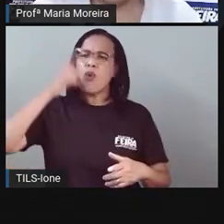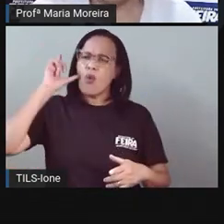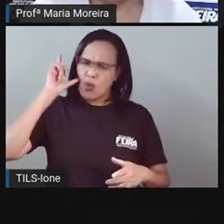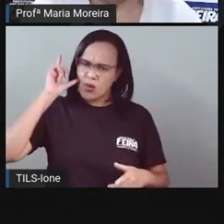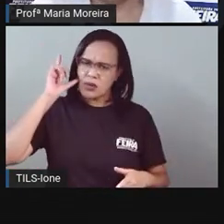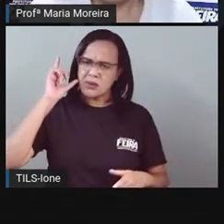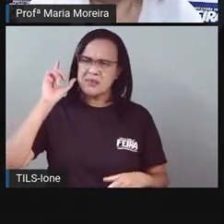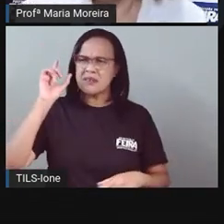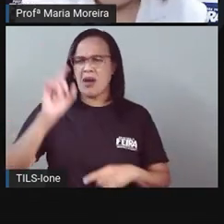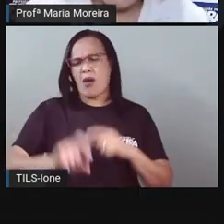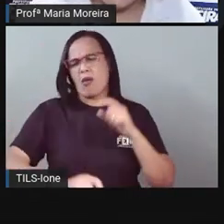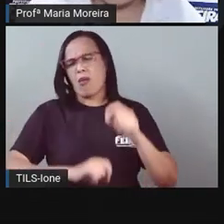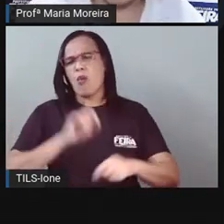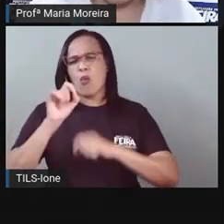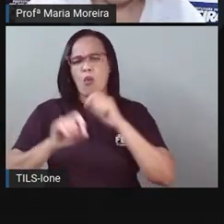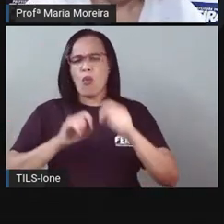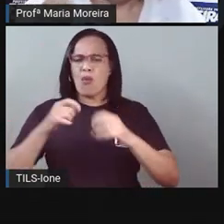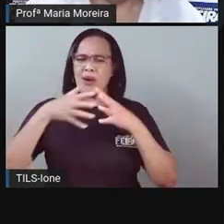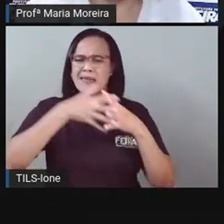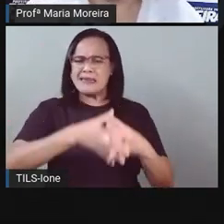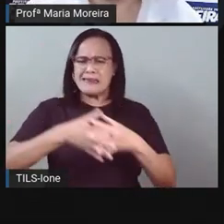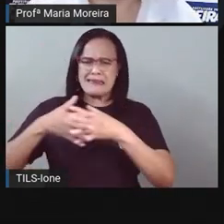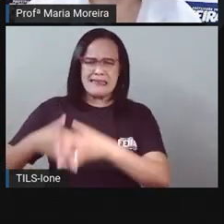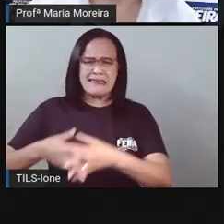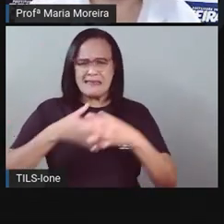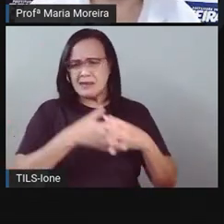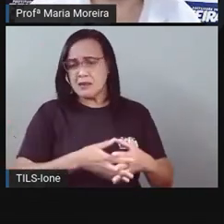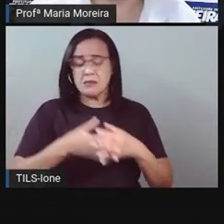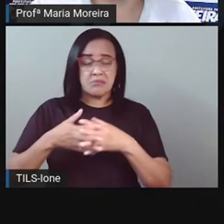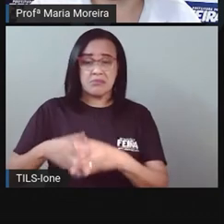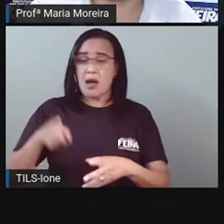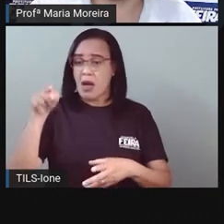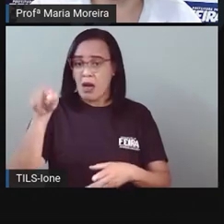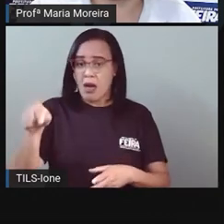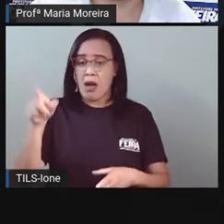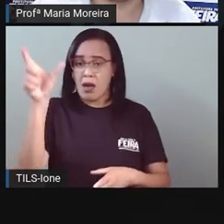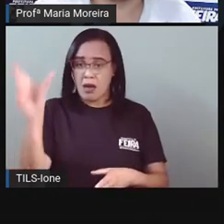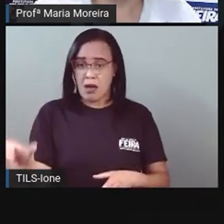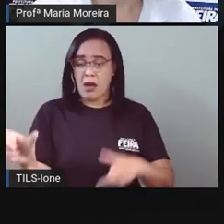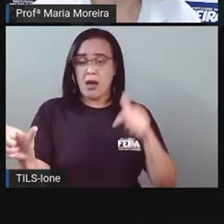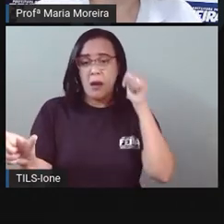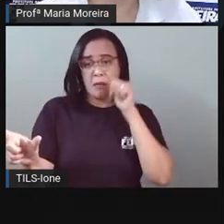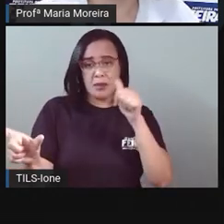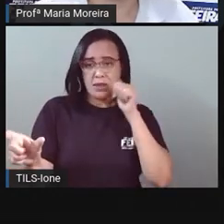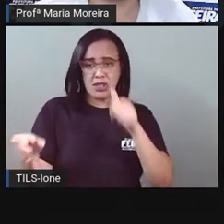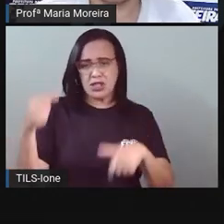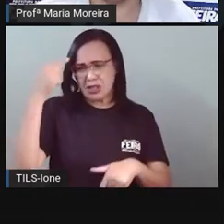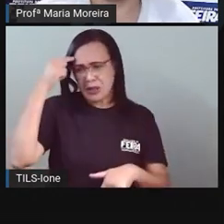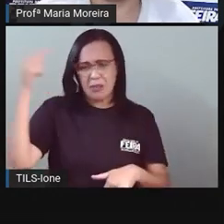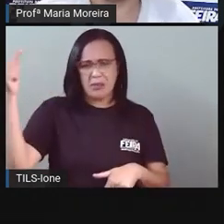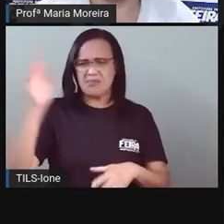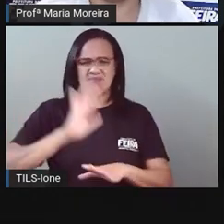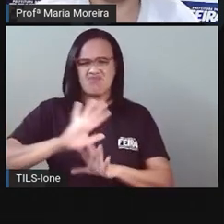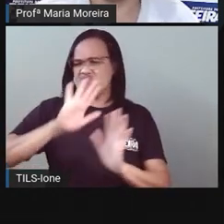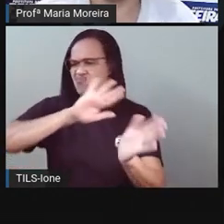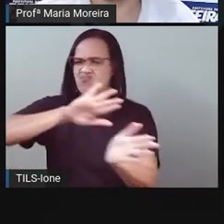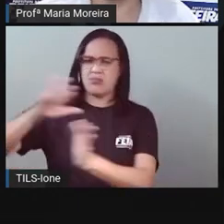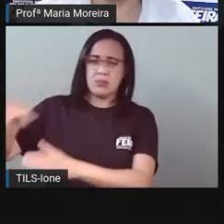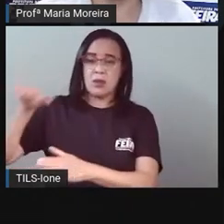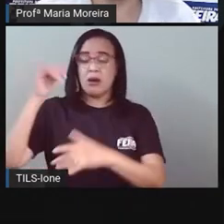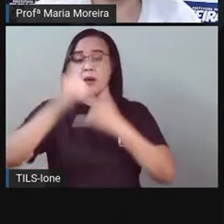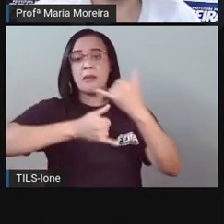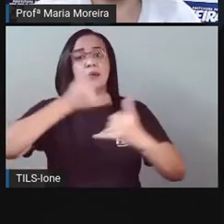confundiu tudo Mas agora Carol Carol não queria pensar nisso Só queria saber De brincar com a amiga